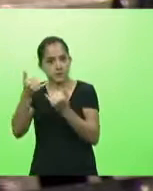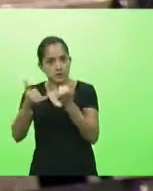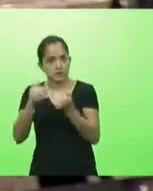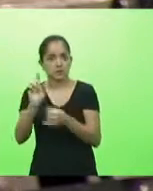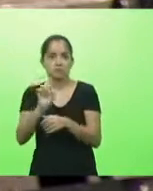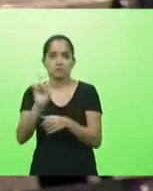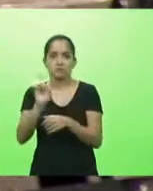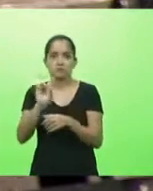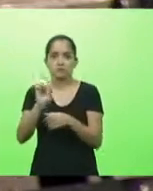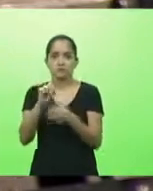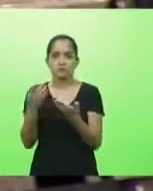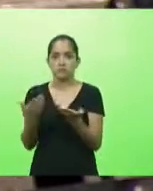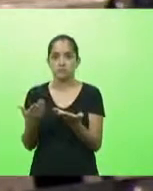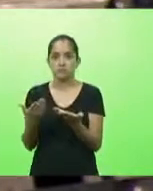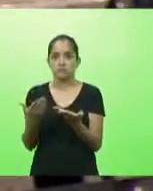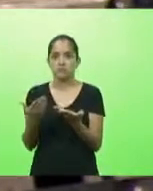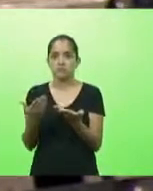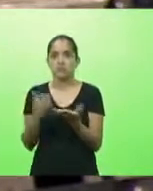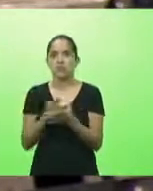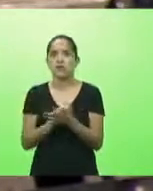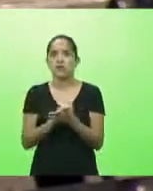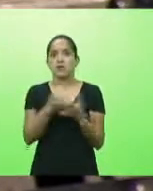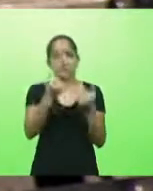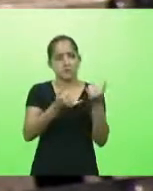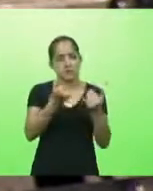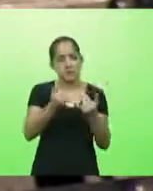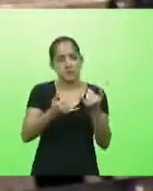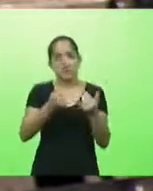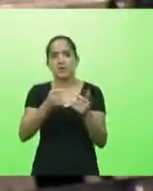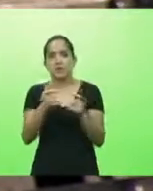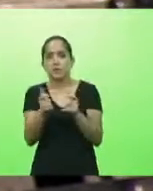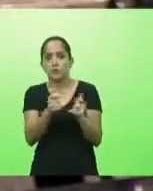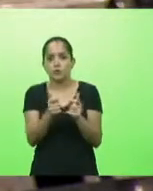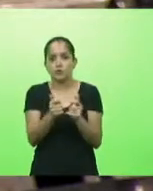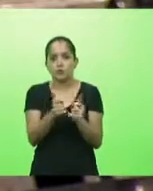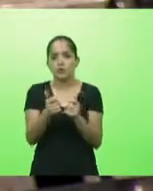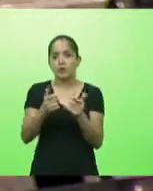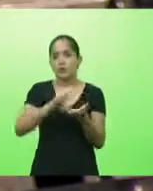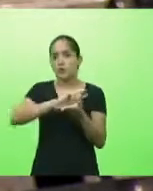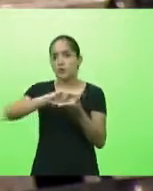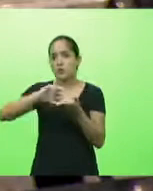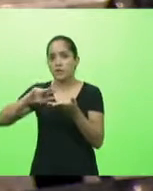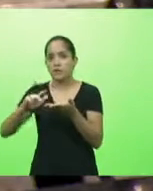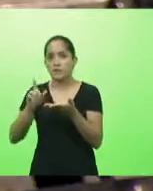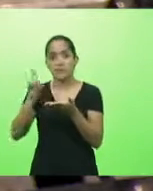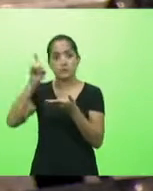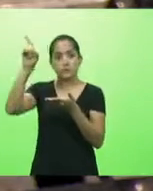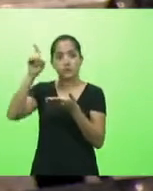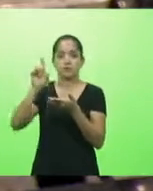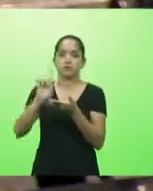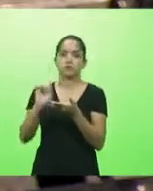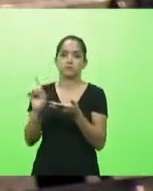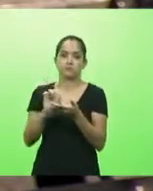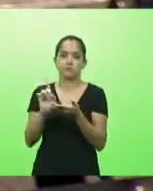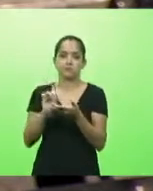é a única coisa que você não brinca com uma bola com videogame com que bem entender mas com Deus não se brinca